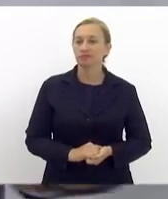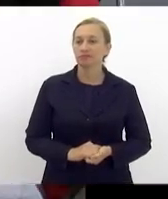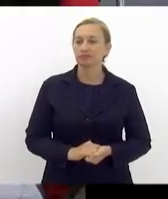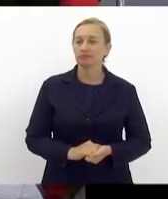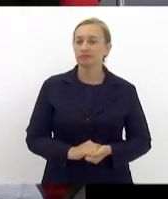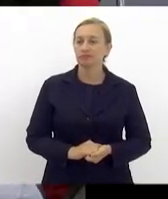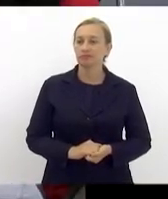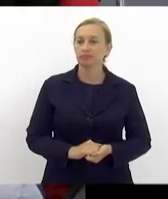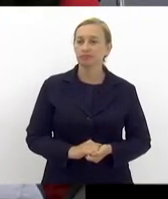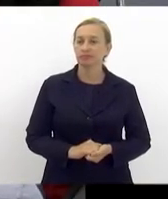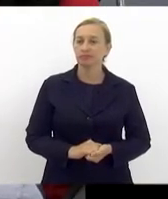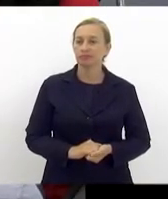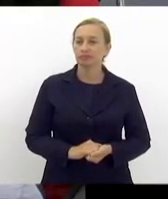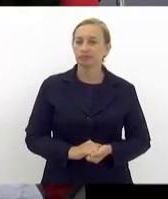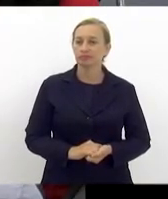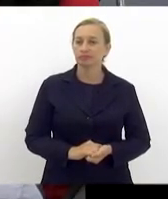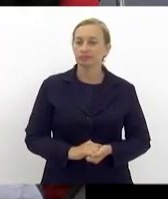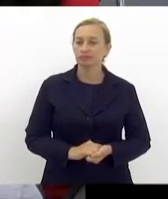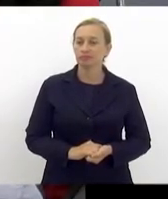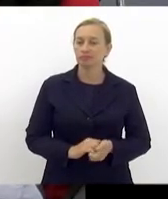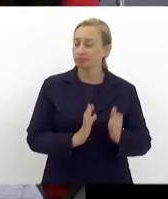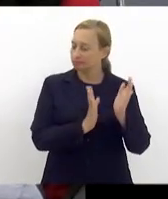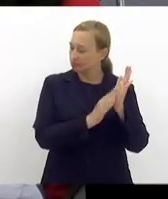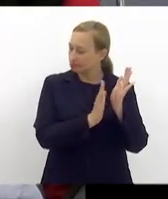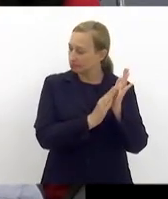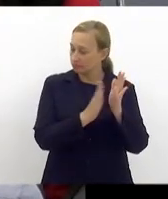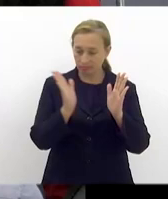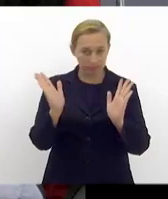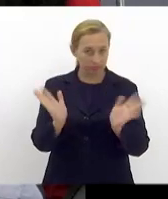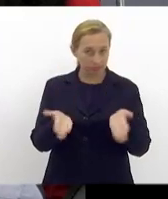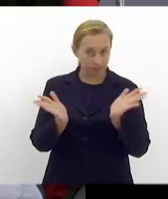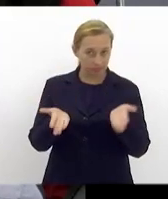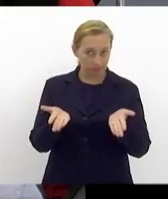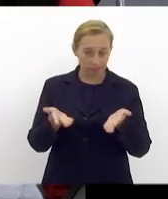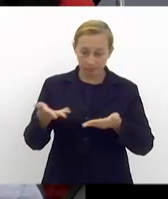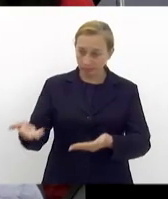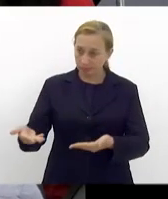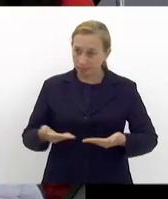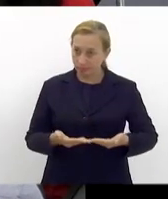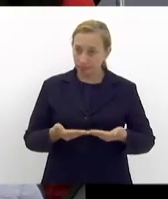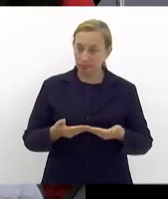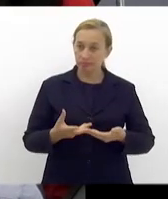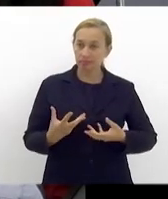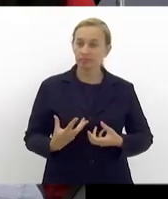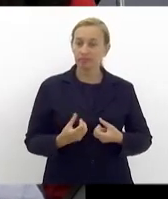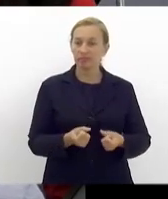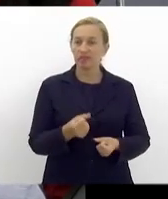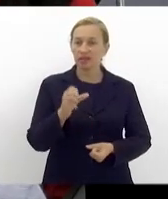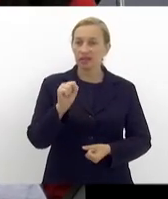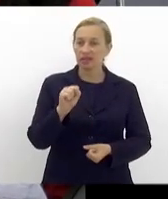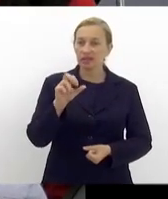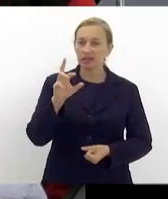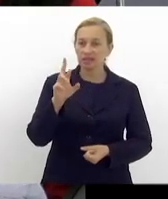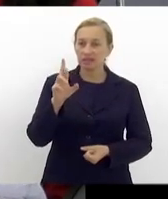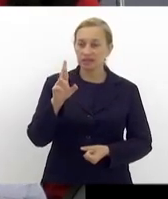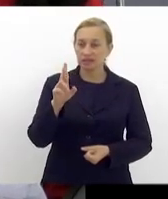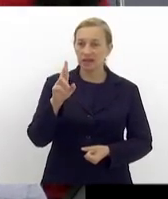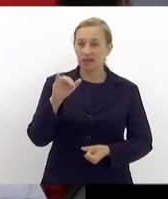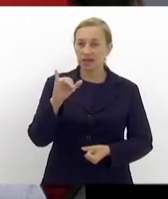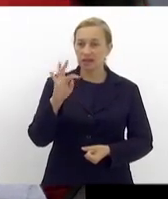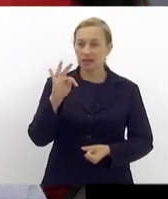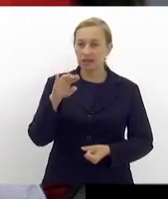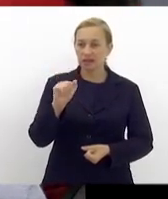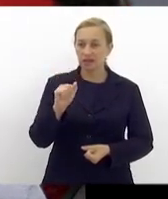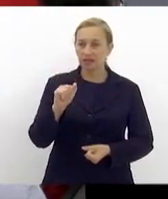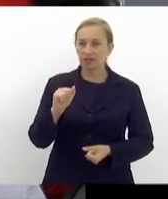a moção de louvor agora convido para receber Sarita Melo. Vem aqui a Sarita,